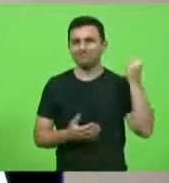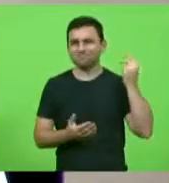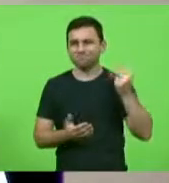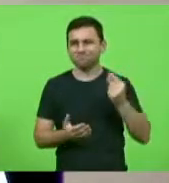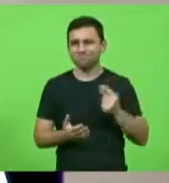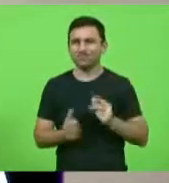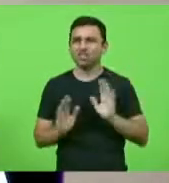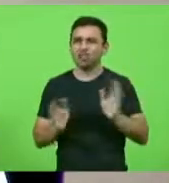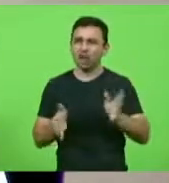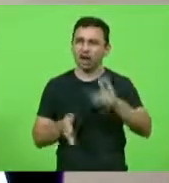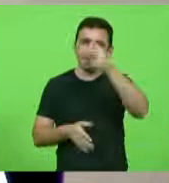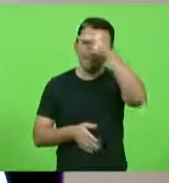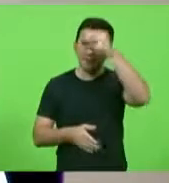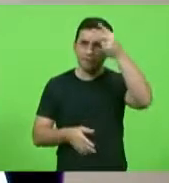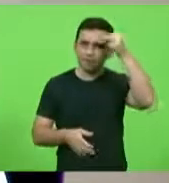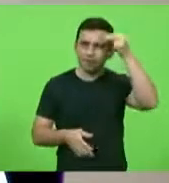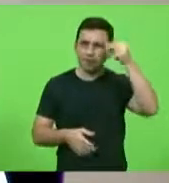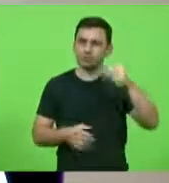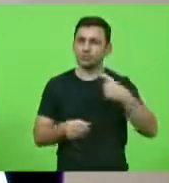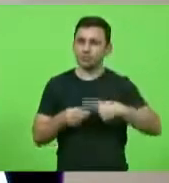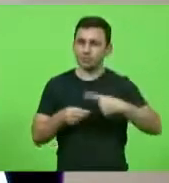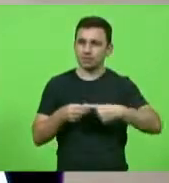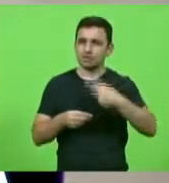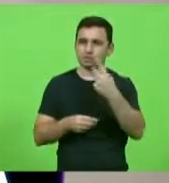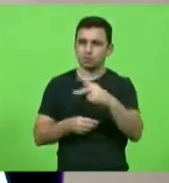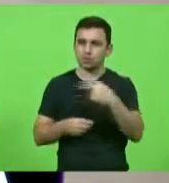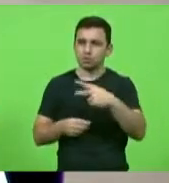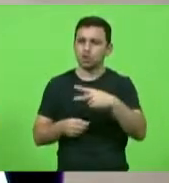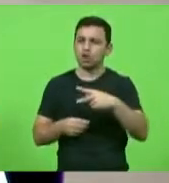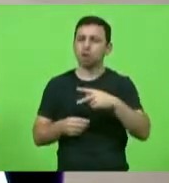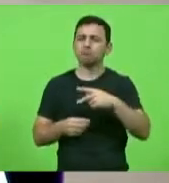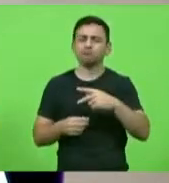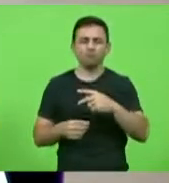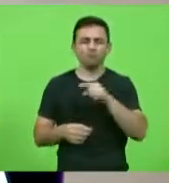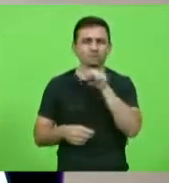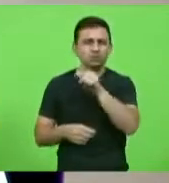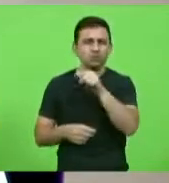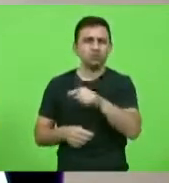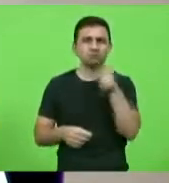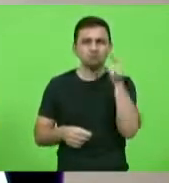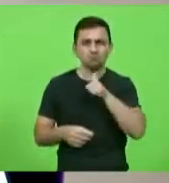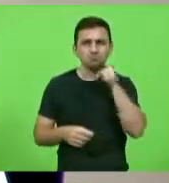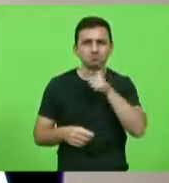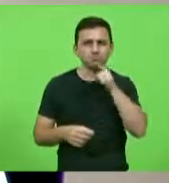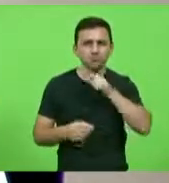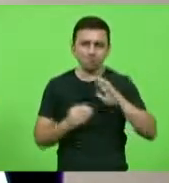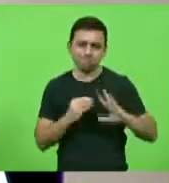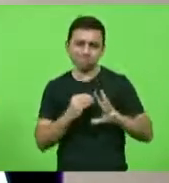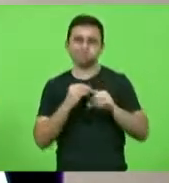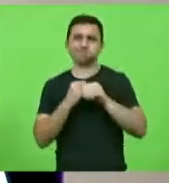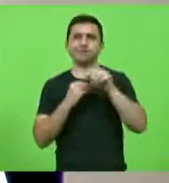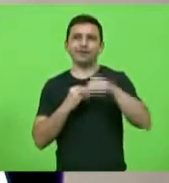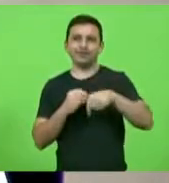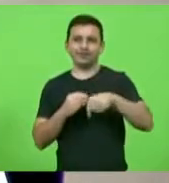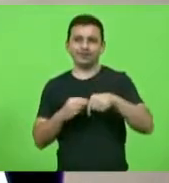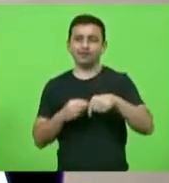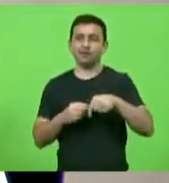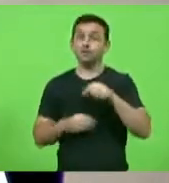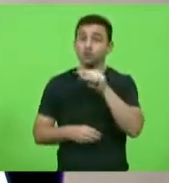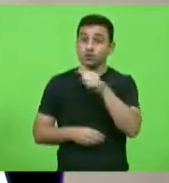sido prefeito do seu município e que agrega muito a esse parlamento e na liderança cumpriu um excepcional papel,